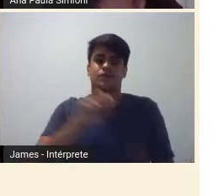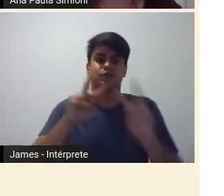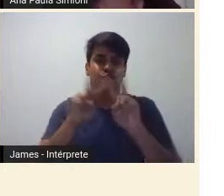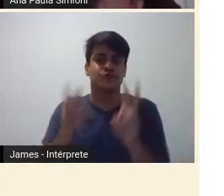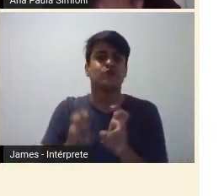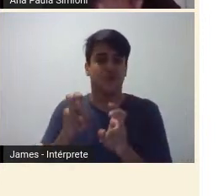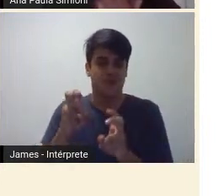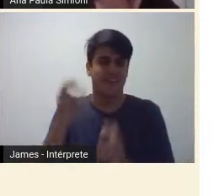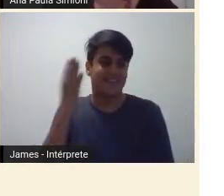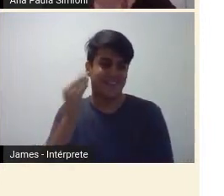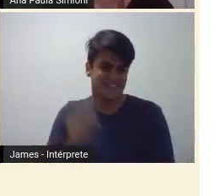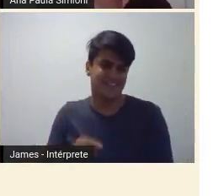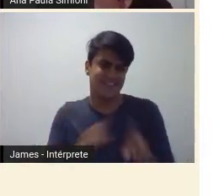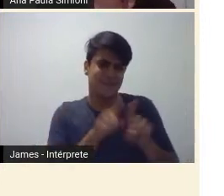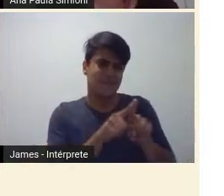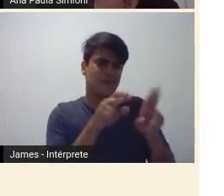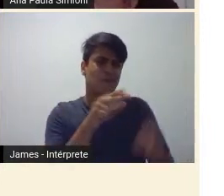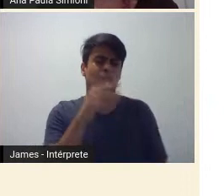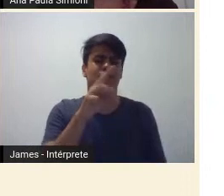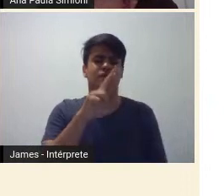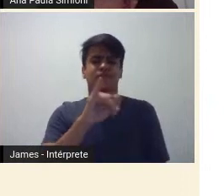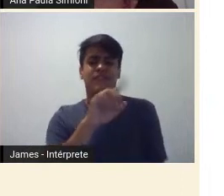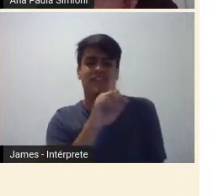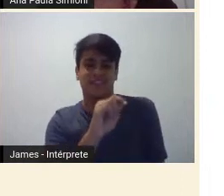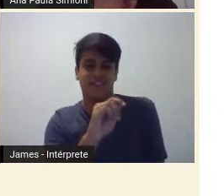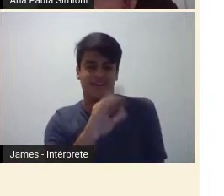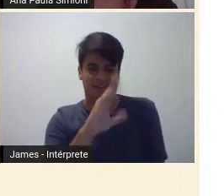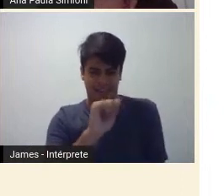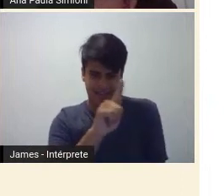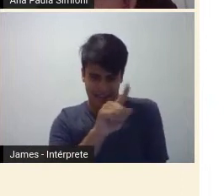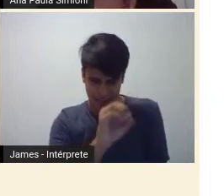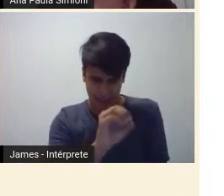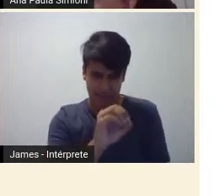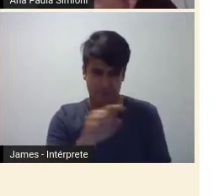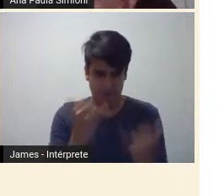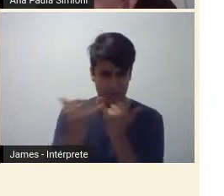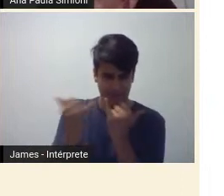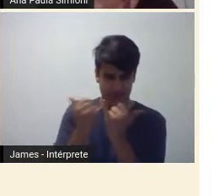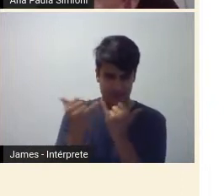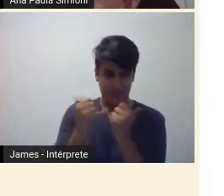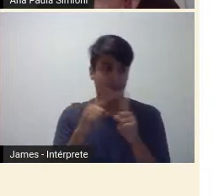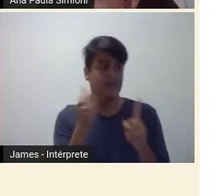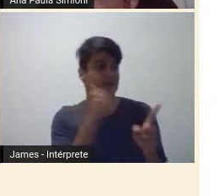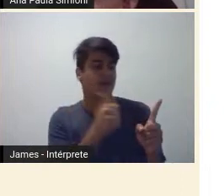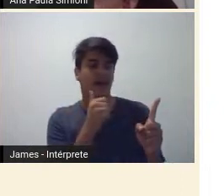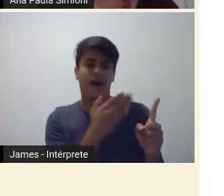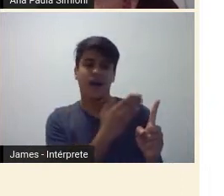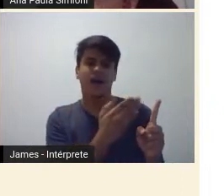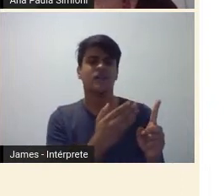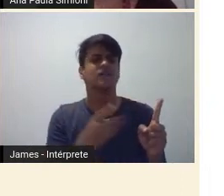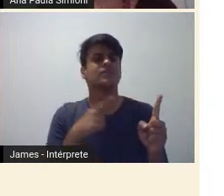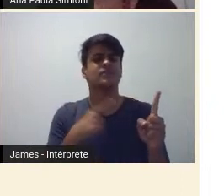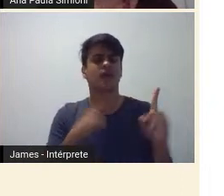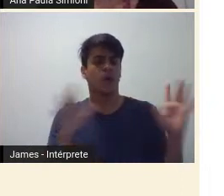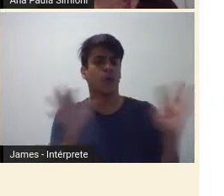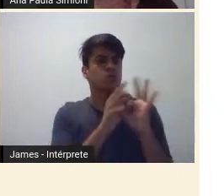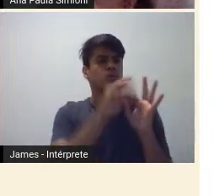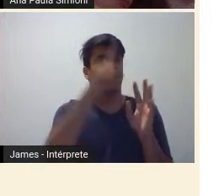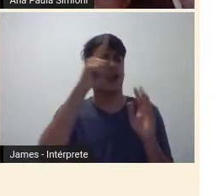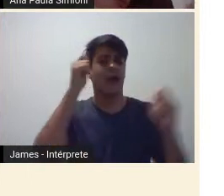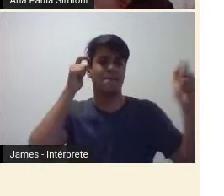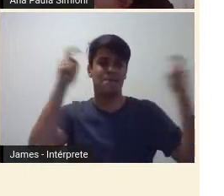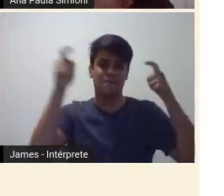no caso da Frida Calo, só que enquanto a Frida Calo é associada a uma mulher que está ligada à cultura mexicana,